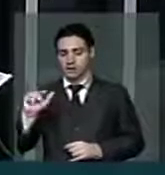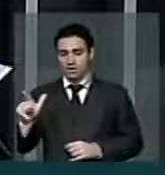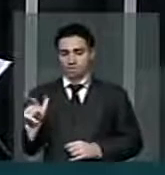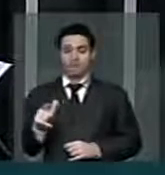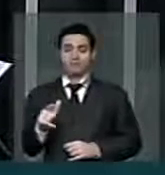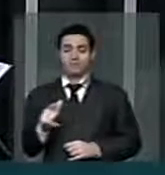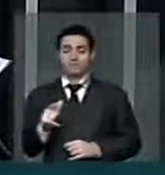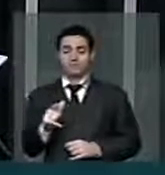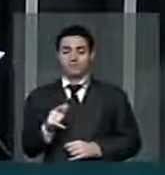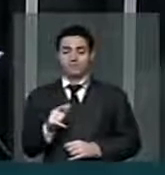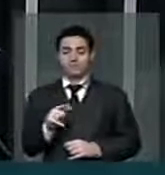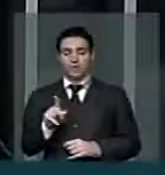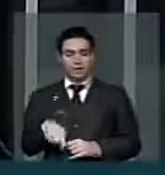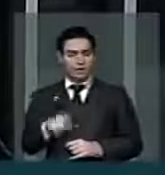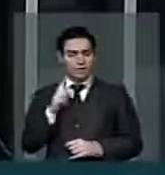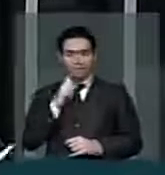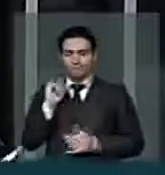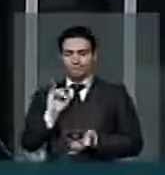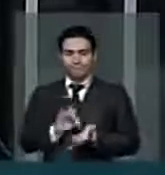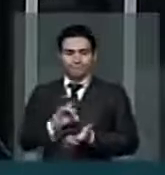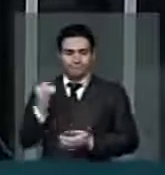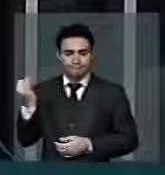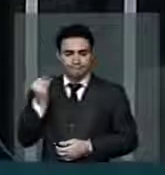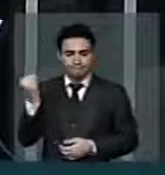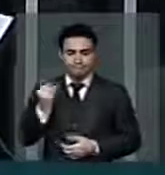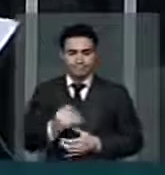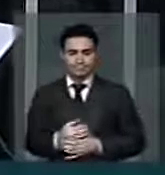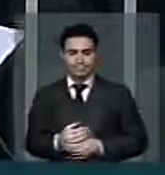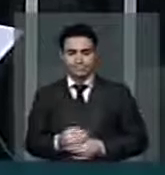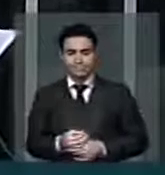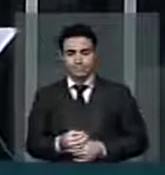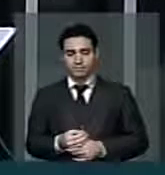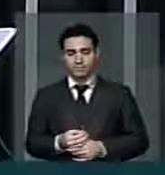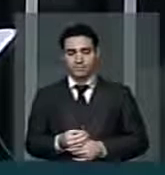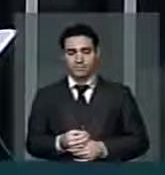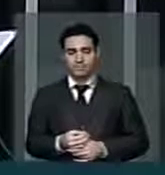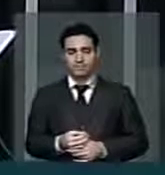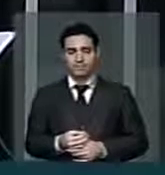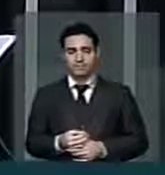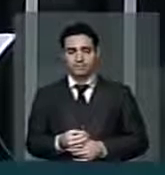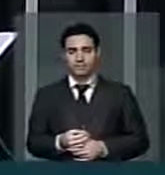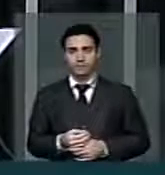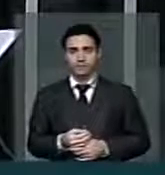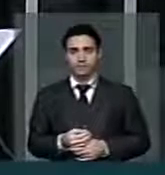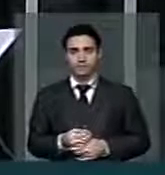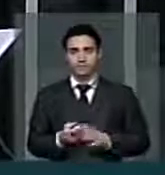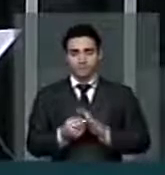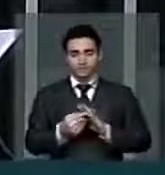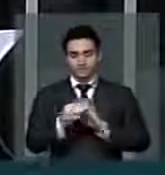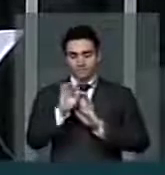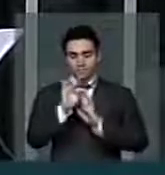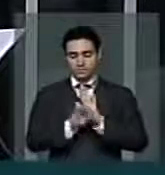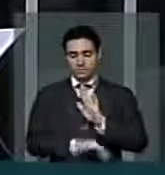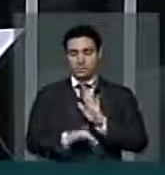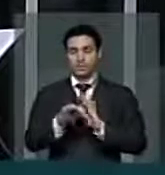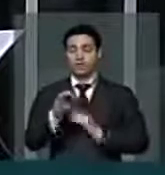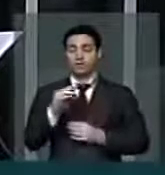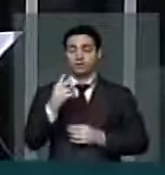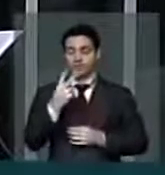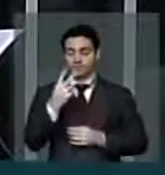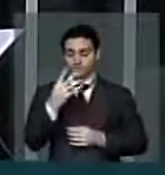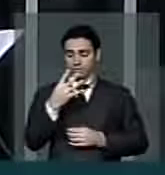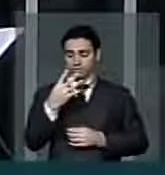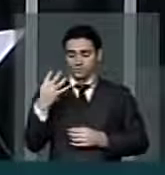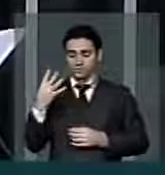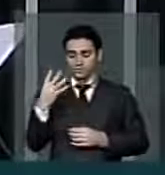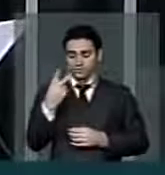São importantes. Já vou encerrar. A redação do PL 244-2009